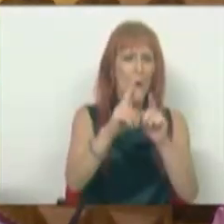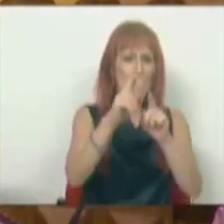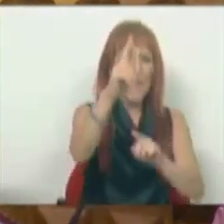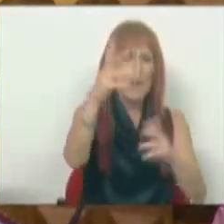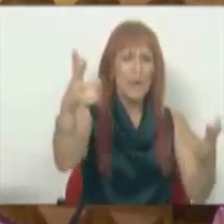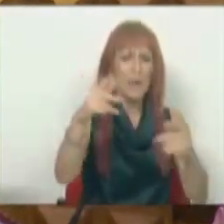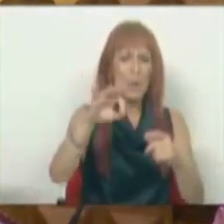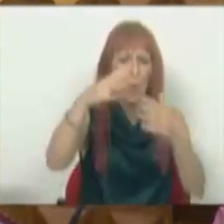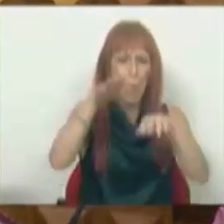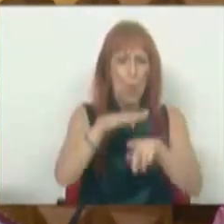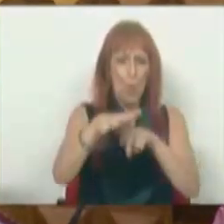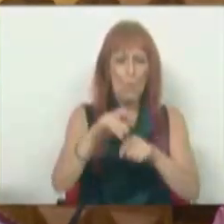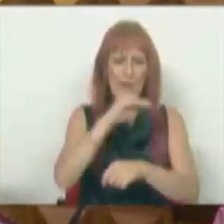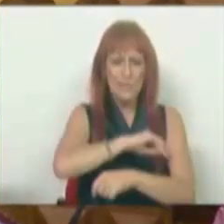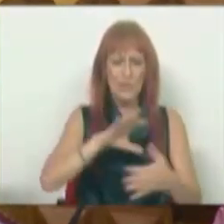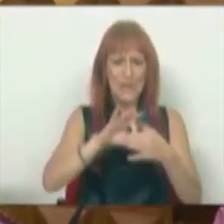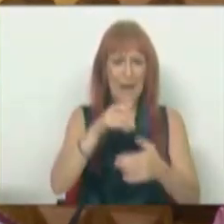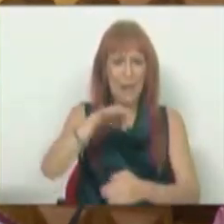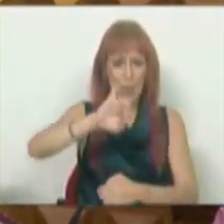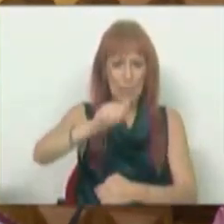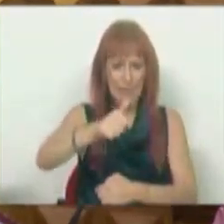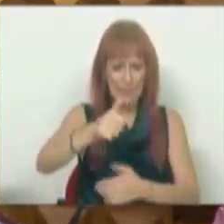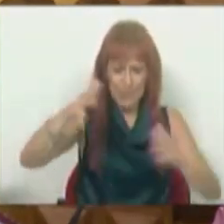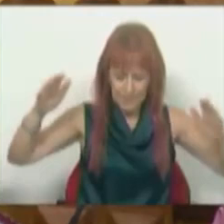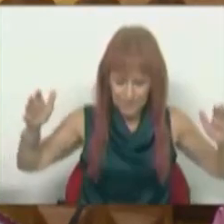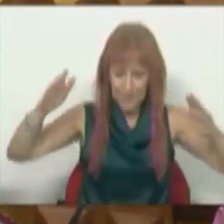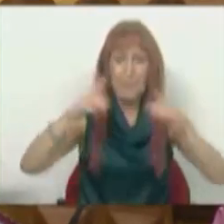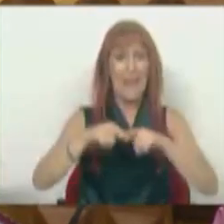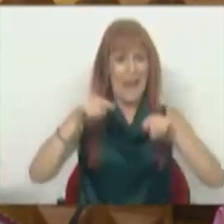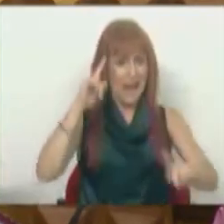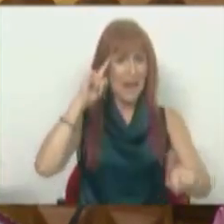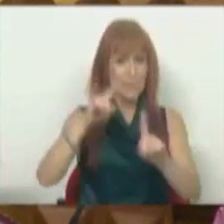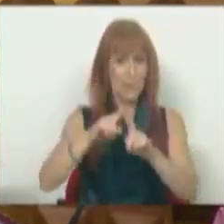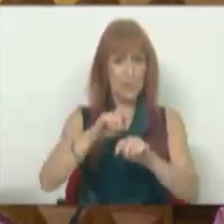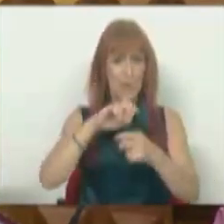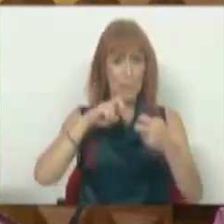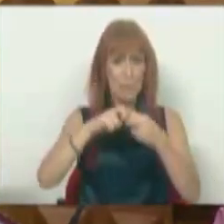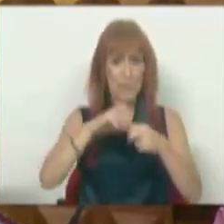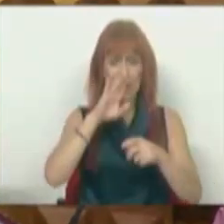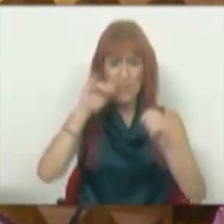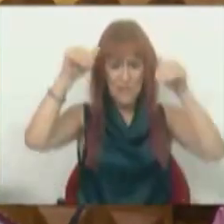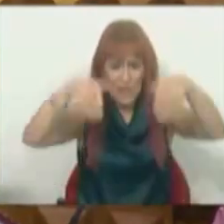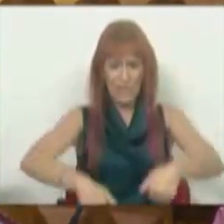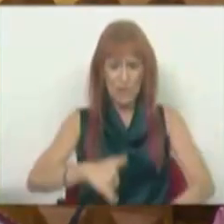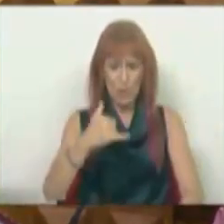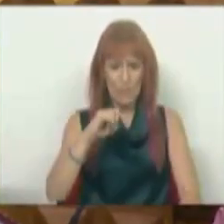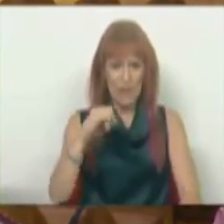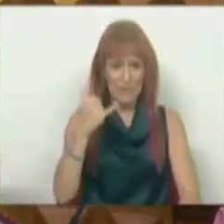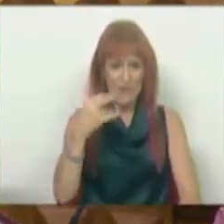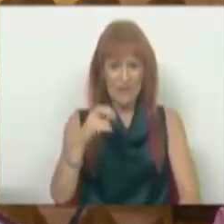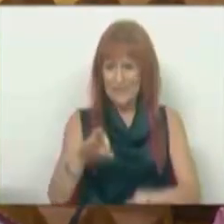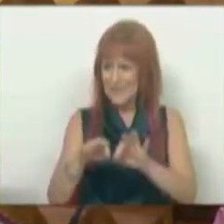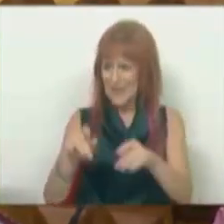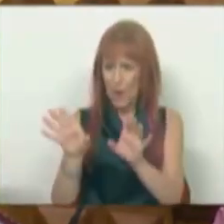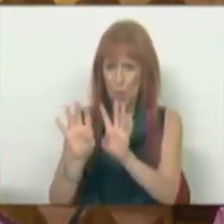o peso dos salários no PIB. Ora, esta meta é problemática se houver uma recessão em 2023, tal